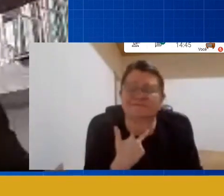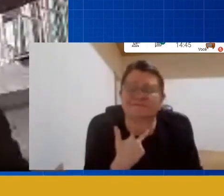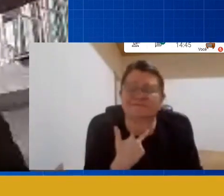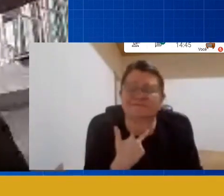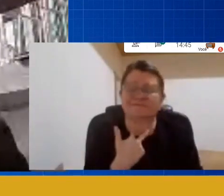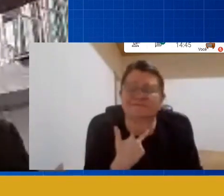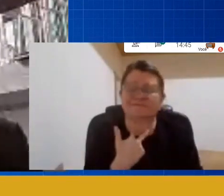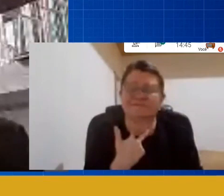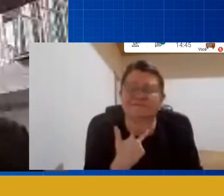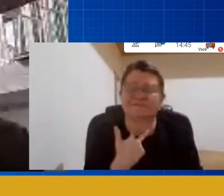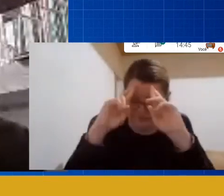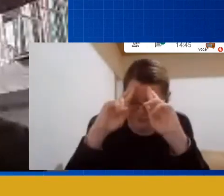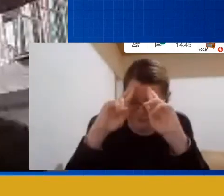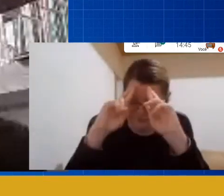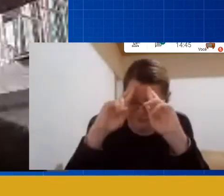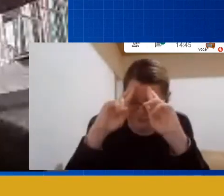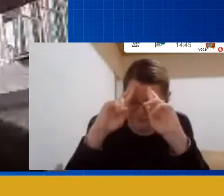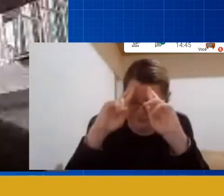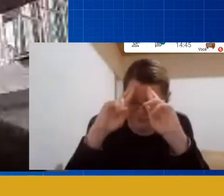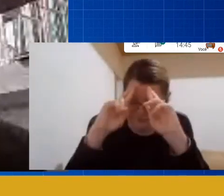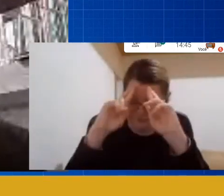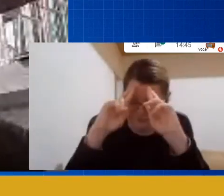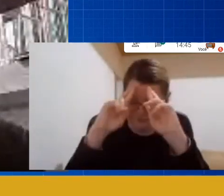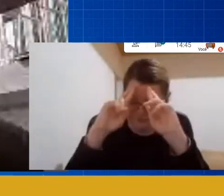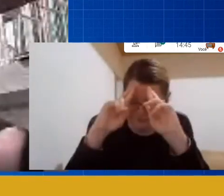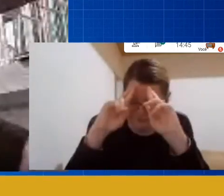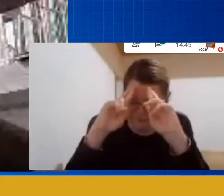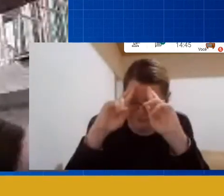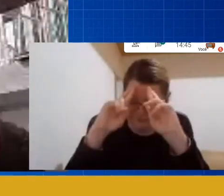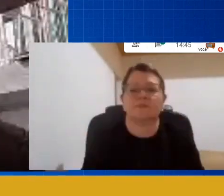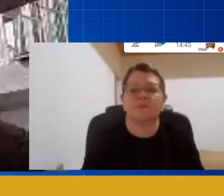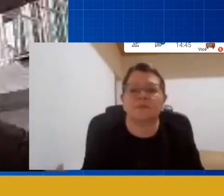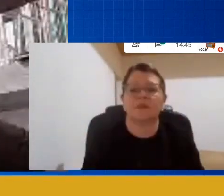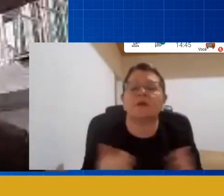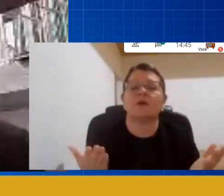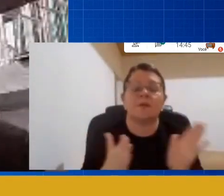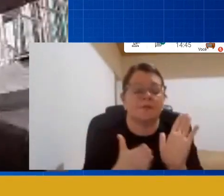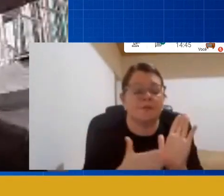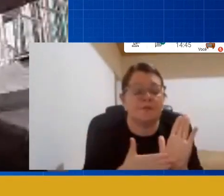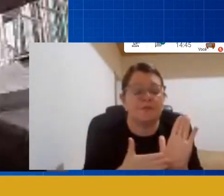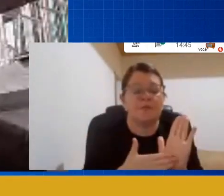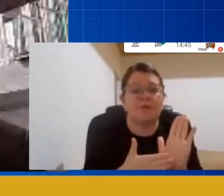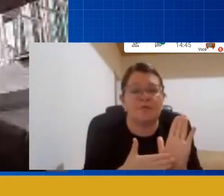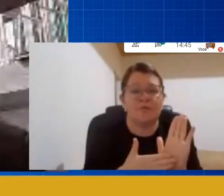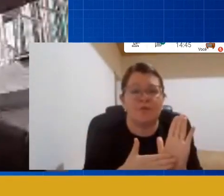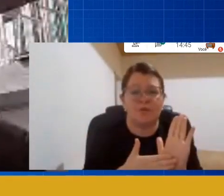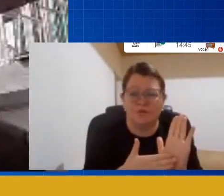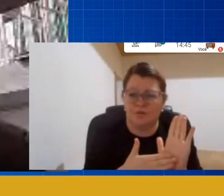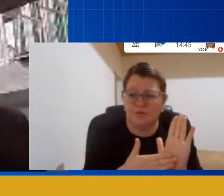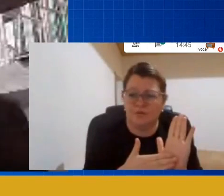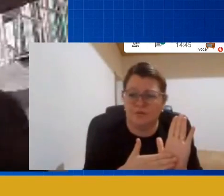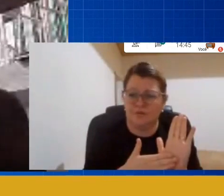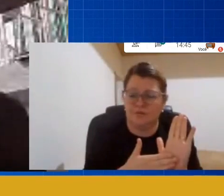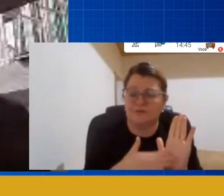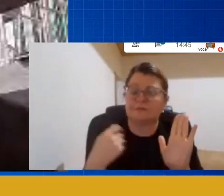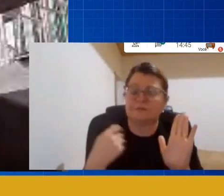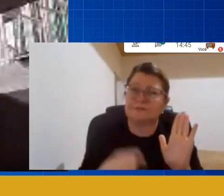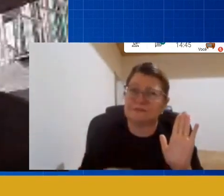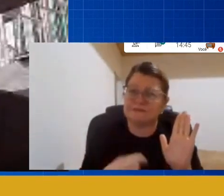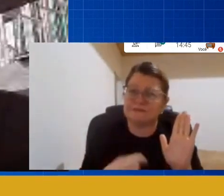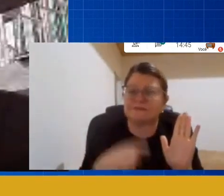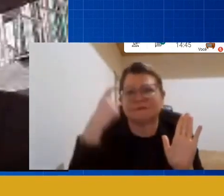então para que a minha proposta seja mais universal possível ela tem que ser muito coerente